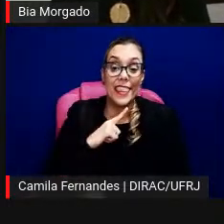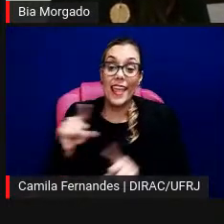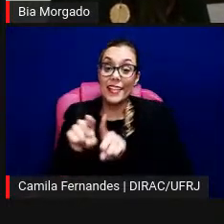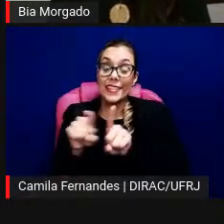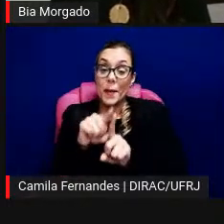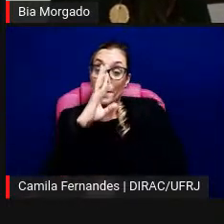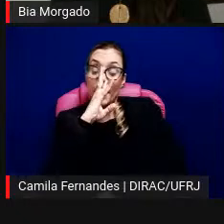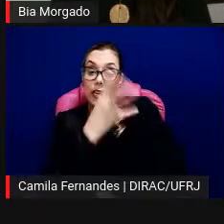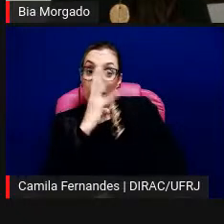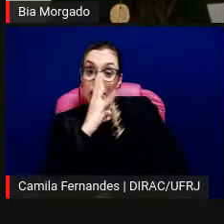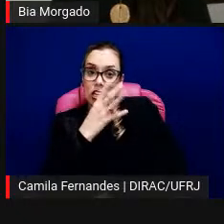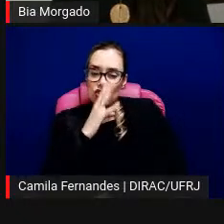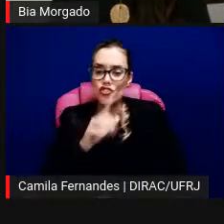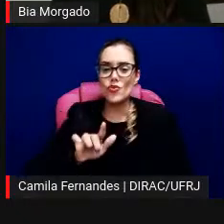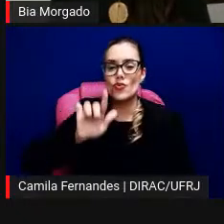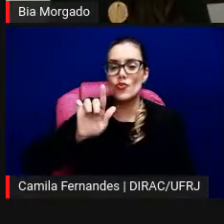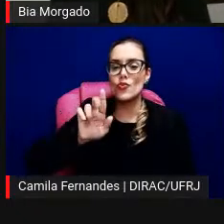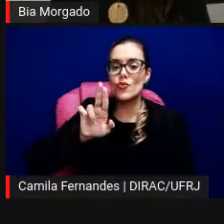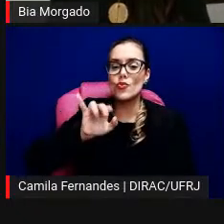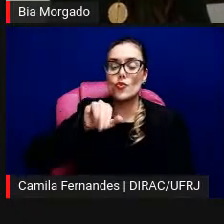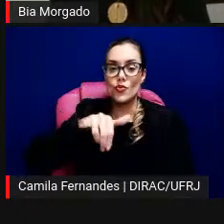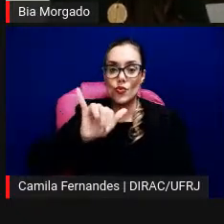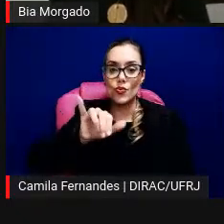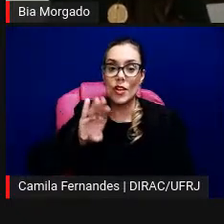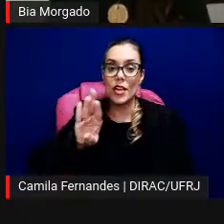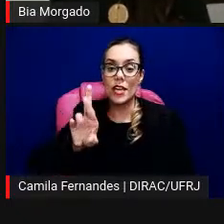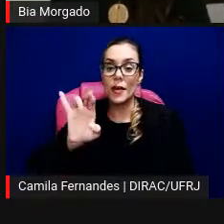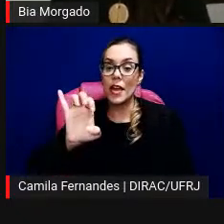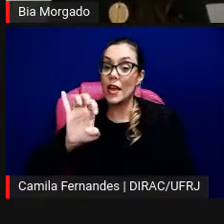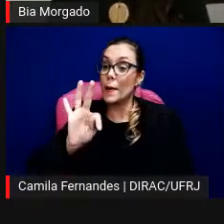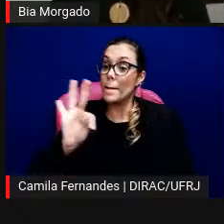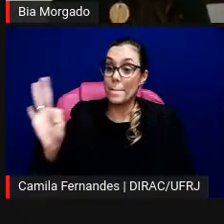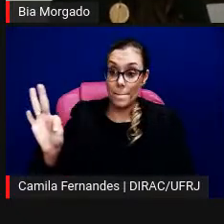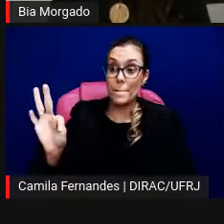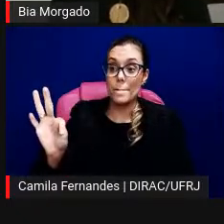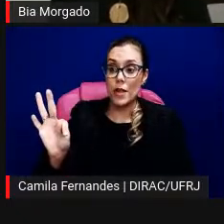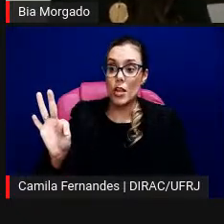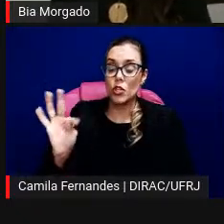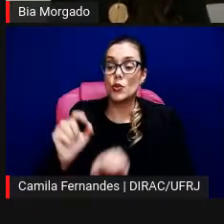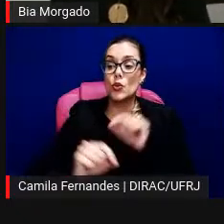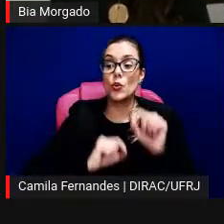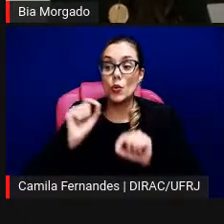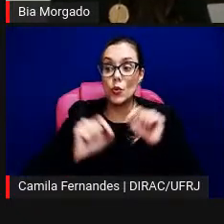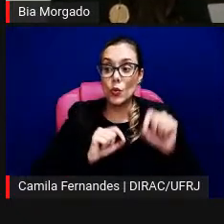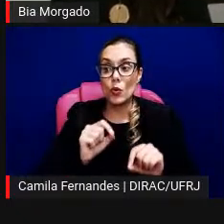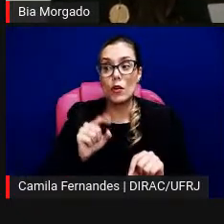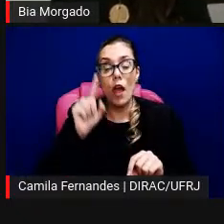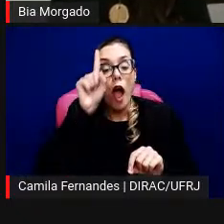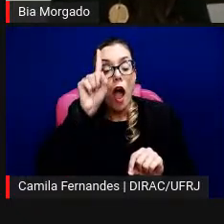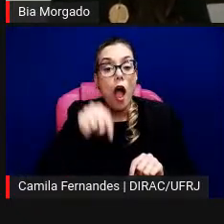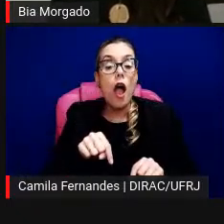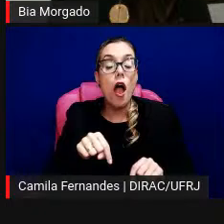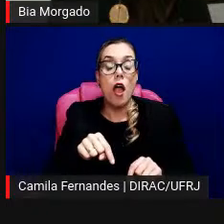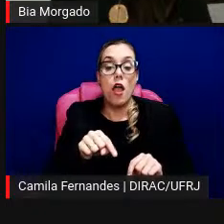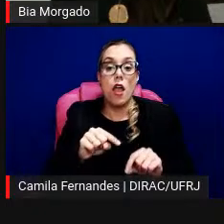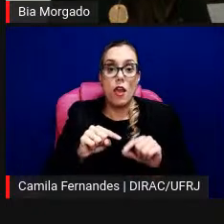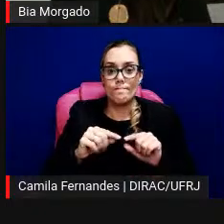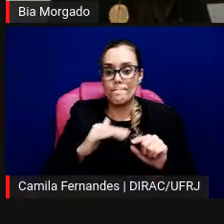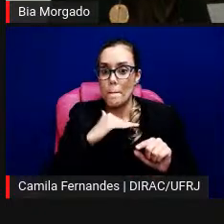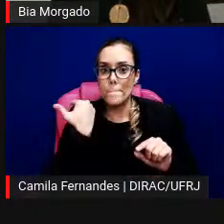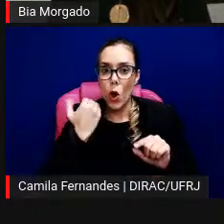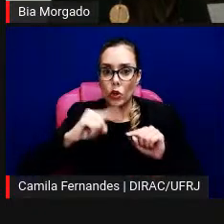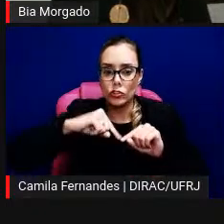para a apresentação em Londres, inclusive, ele se coloca numa situação póstuma depois da morte do Helio Oitsika de fazer